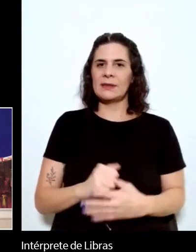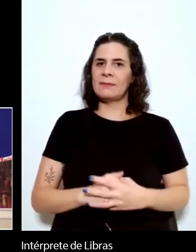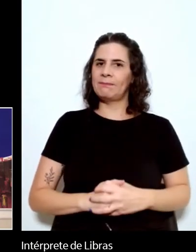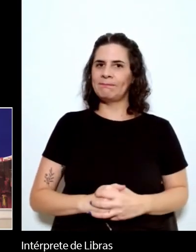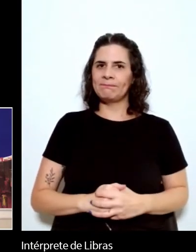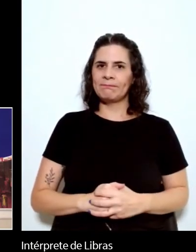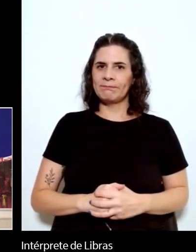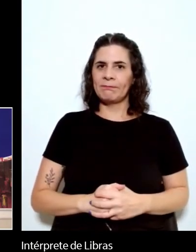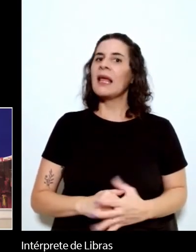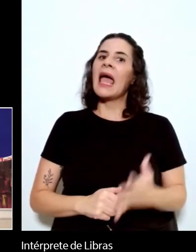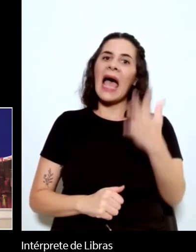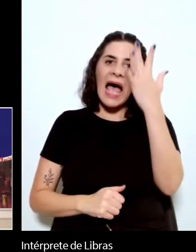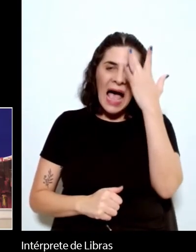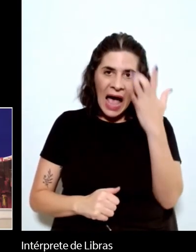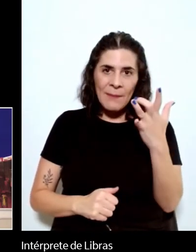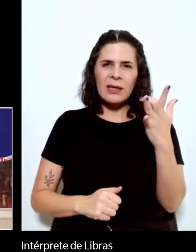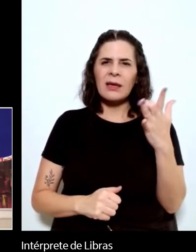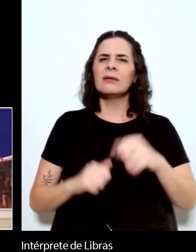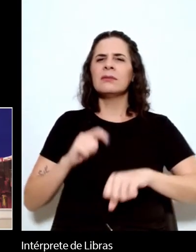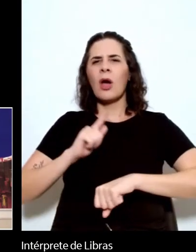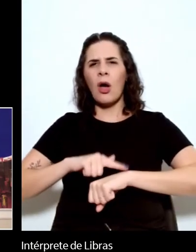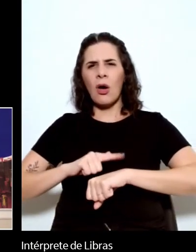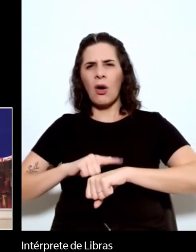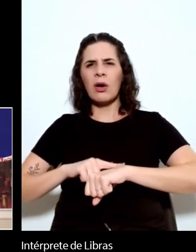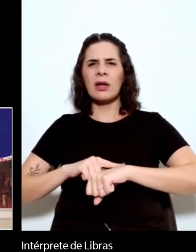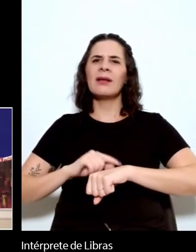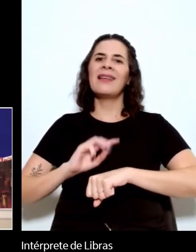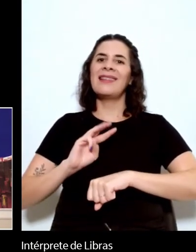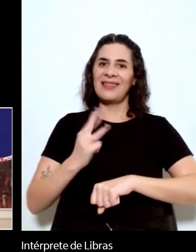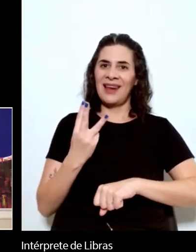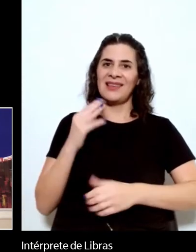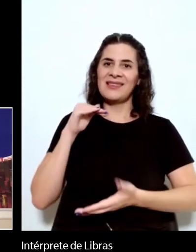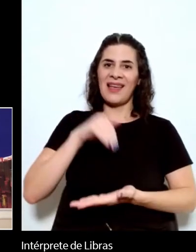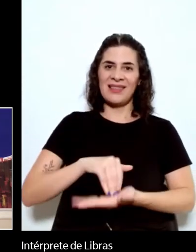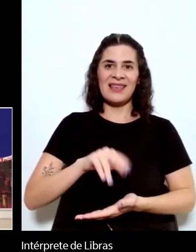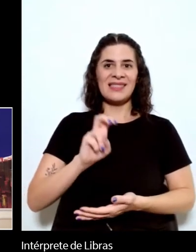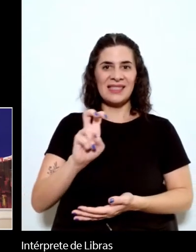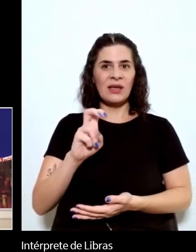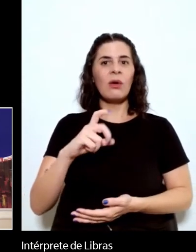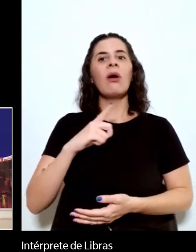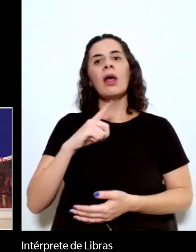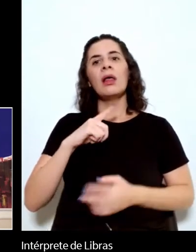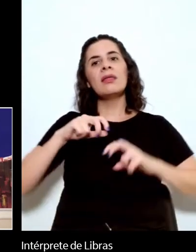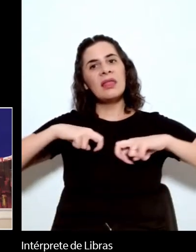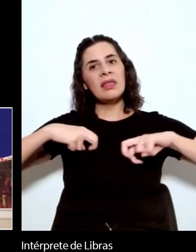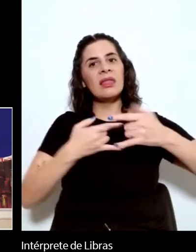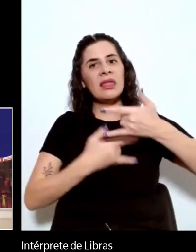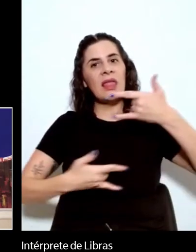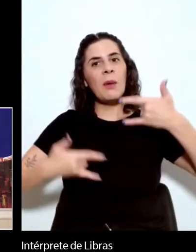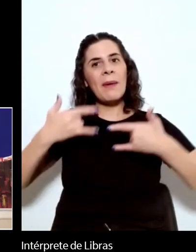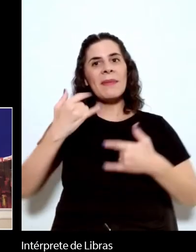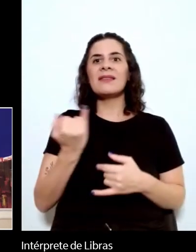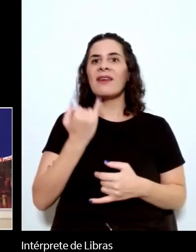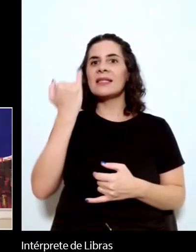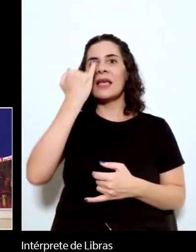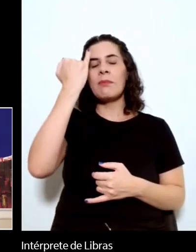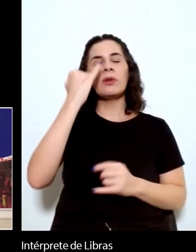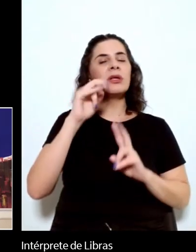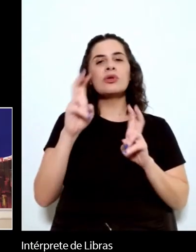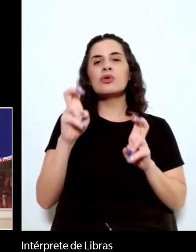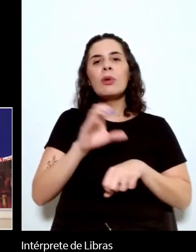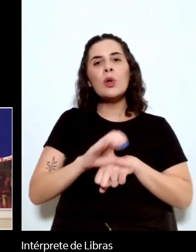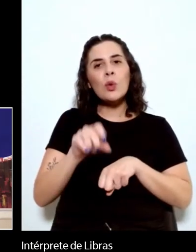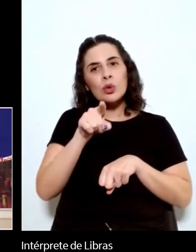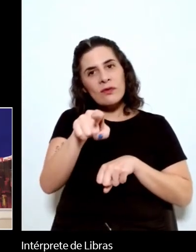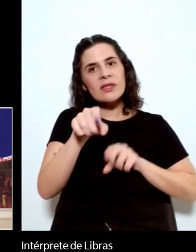amanhã entre as 15 às 17 horas uma mesa que será particularmente importante para os cursos que você tem